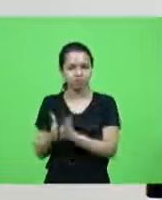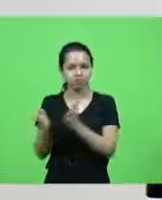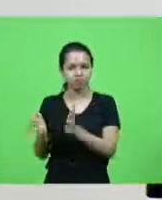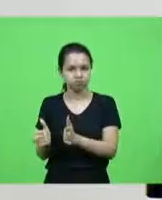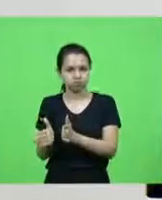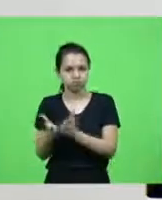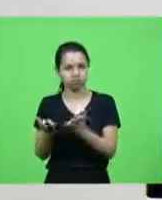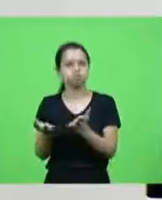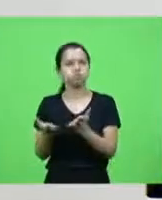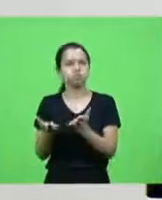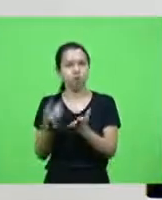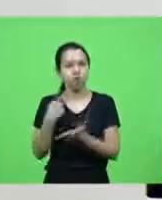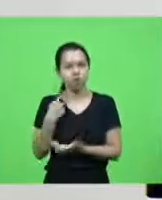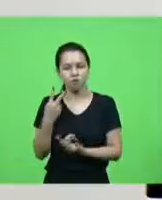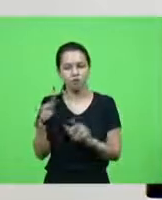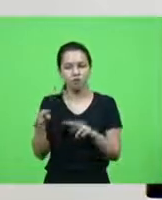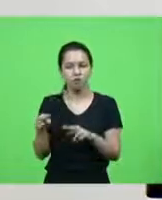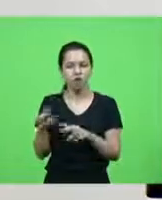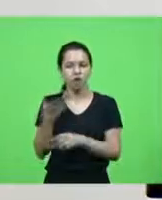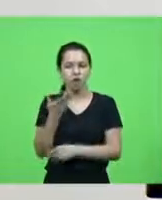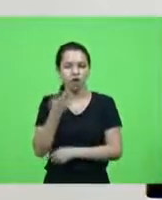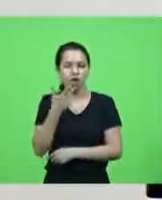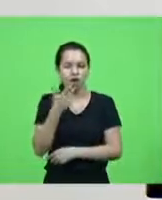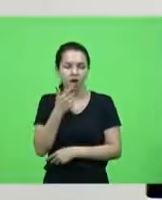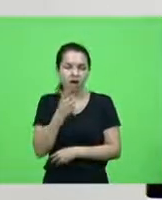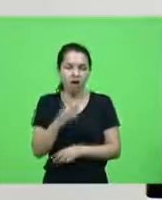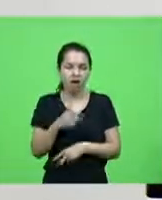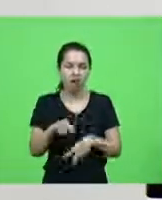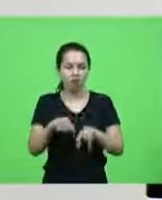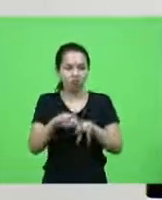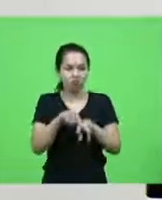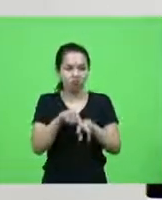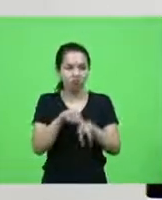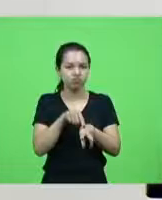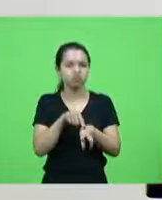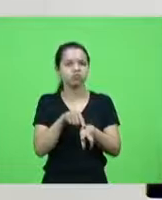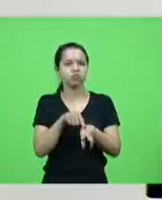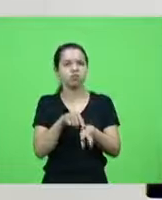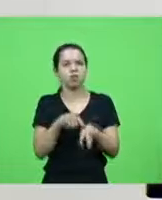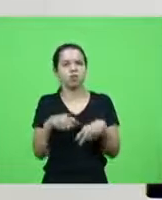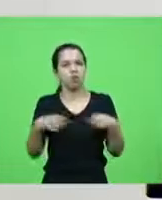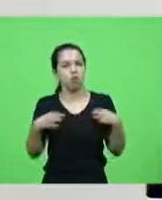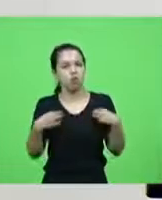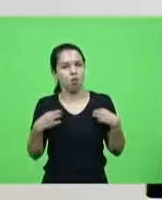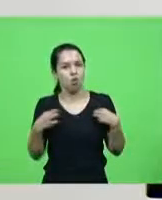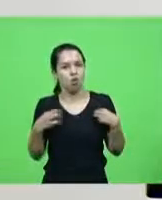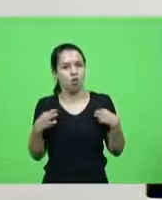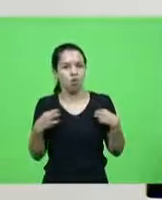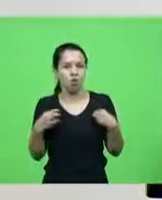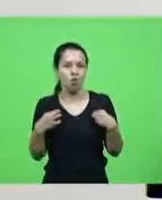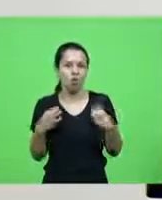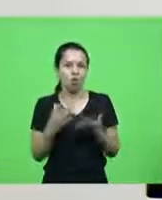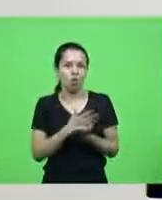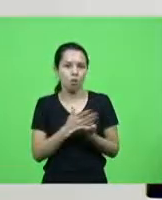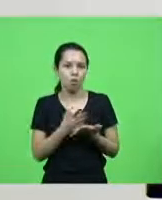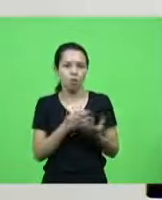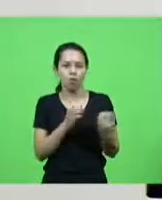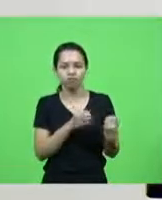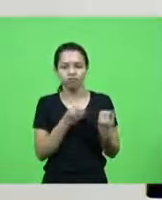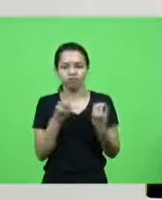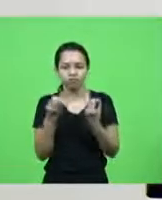gente quando eu olhei os pequeninhos chinelinho de dedo roupas o chinelinho as roupinhas são grande parte doadas ali pela própria